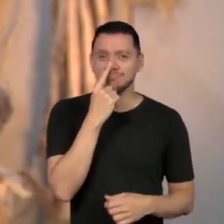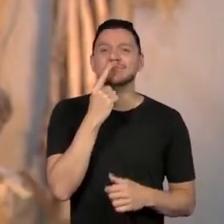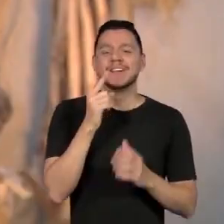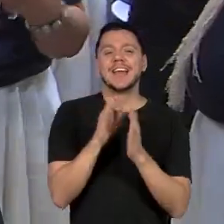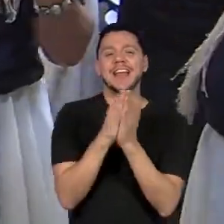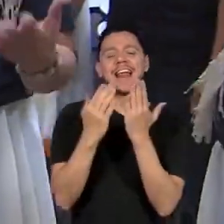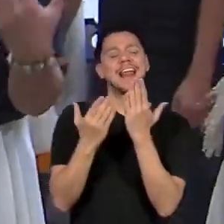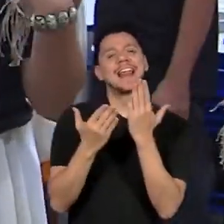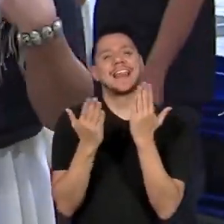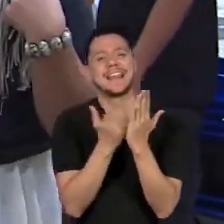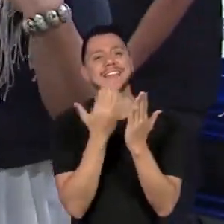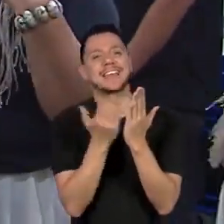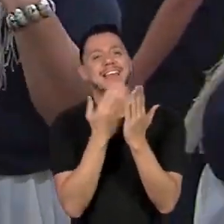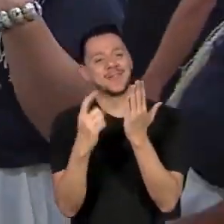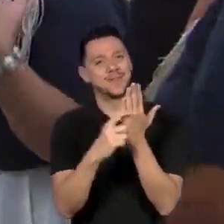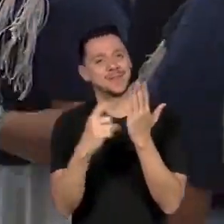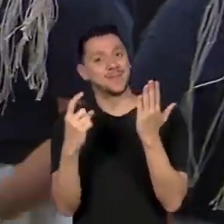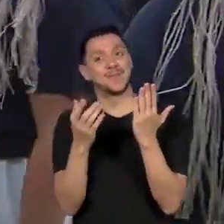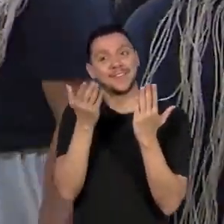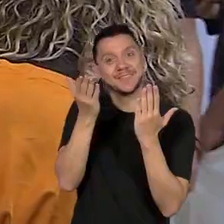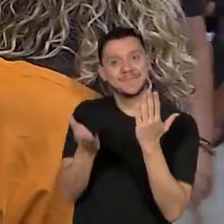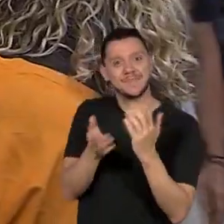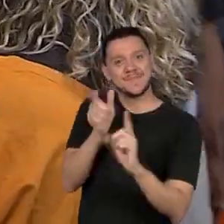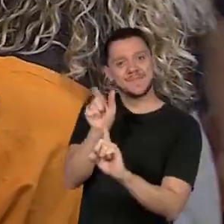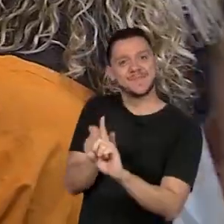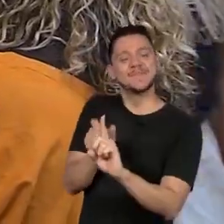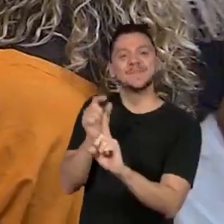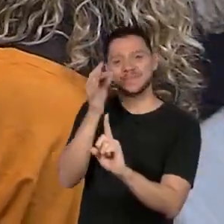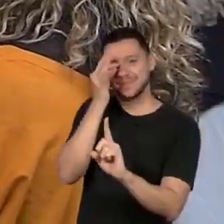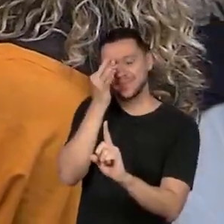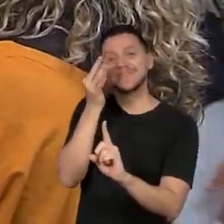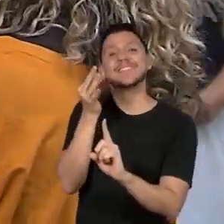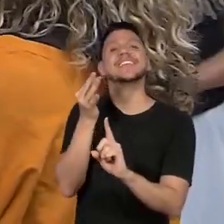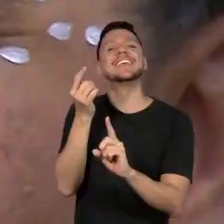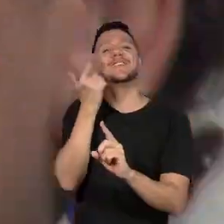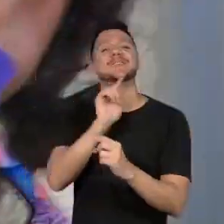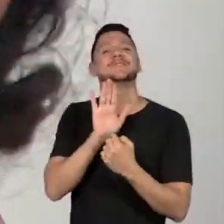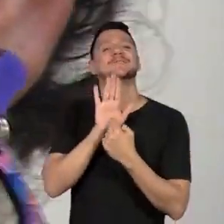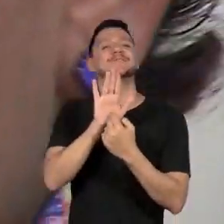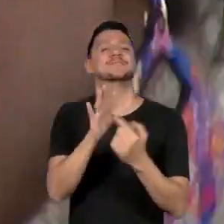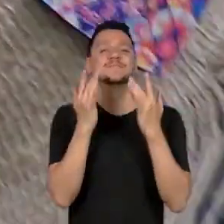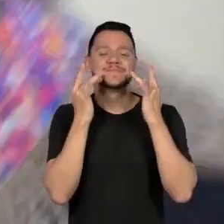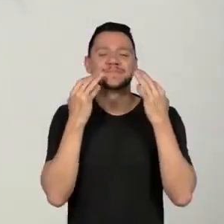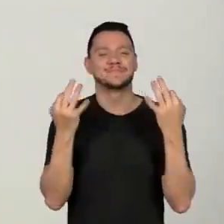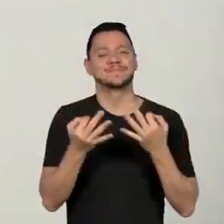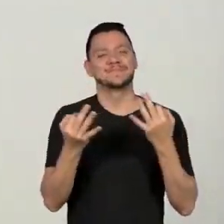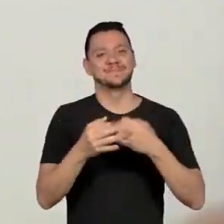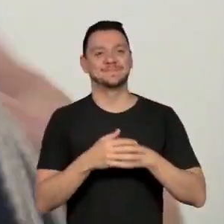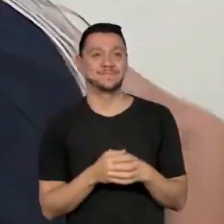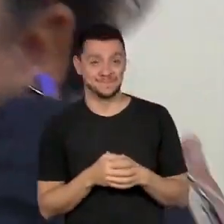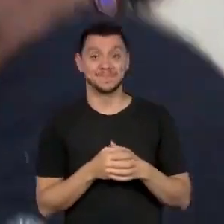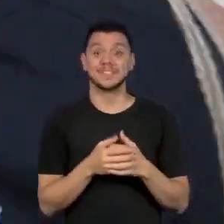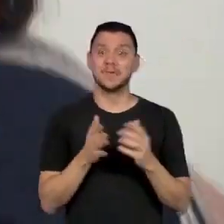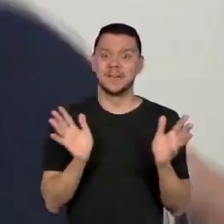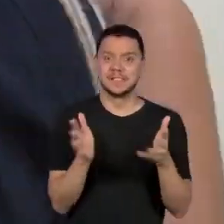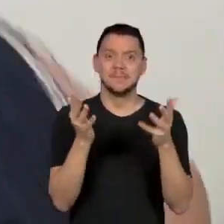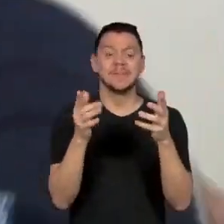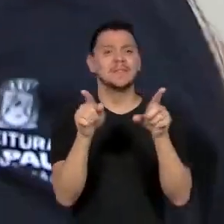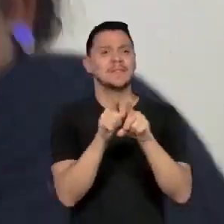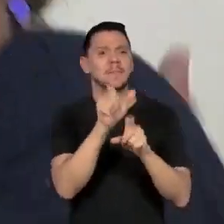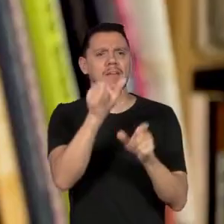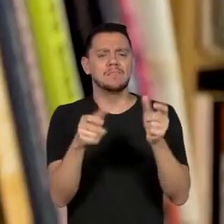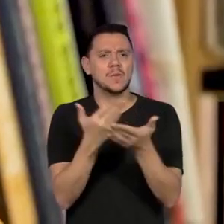vocês viram. A afinidade literária que inspira e é com ela que os estudantes interpretam a vida.